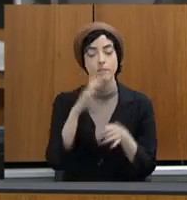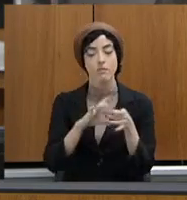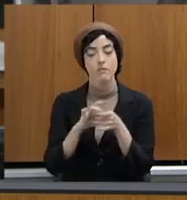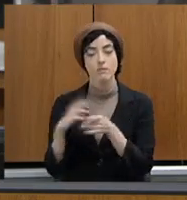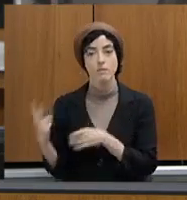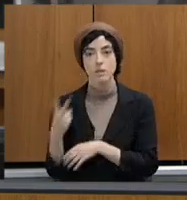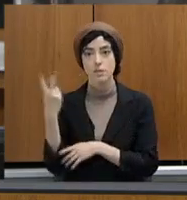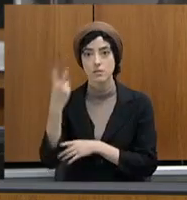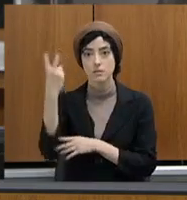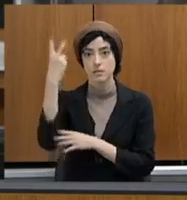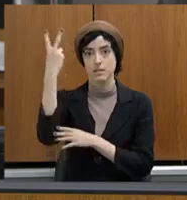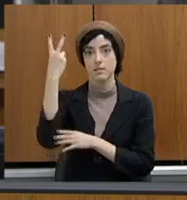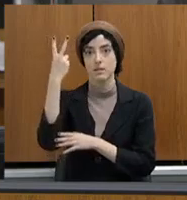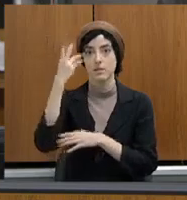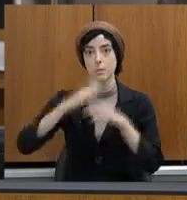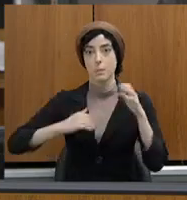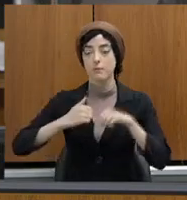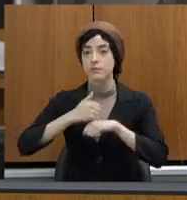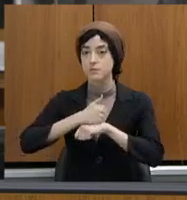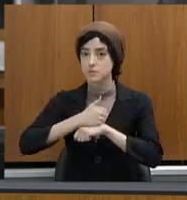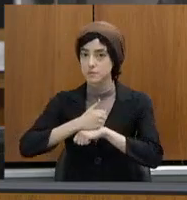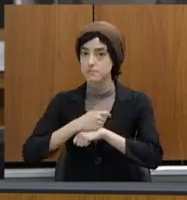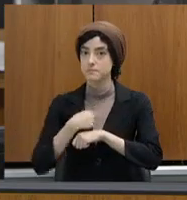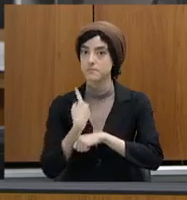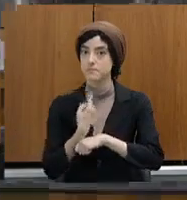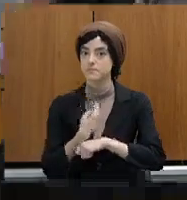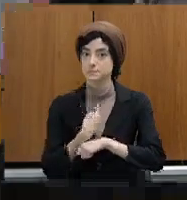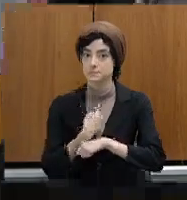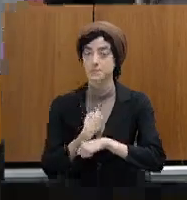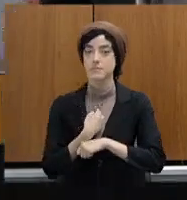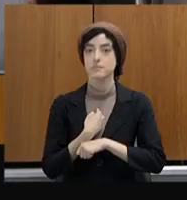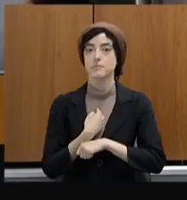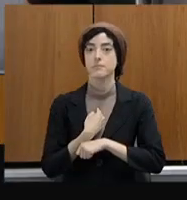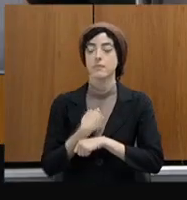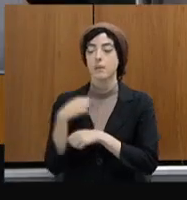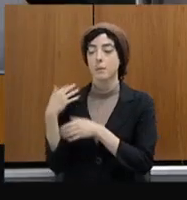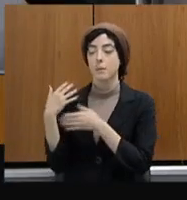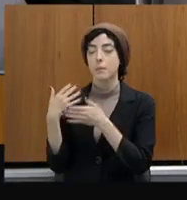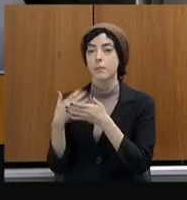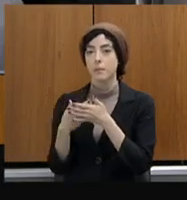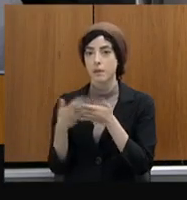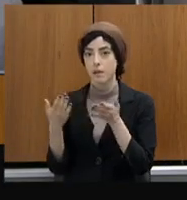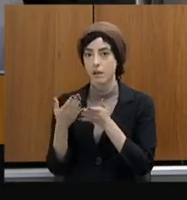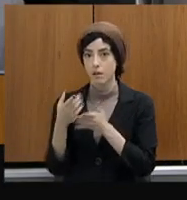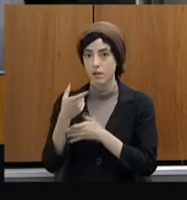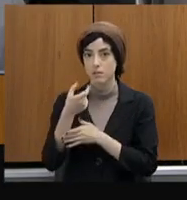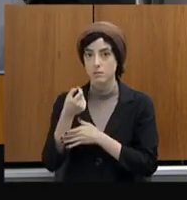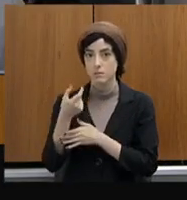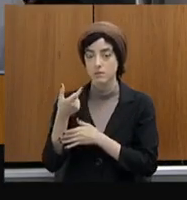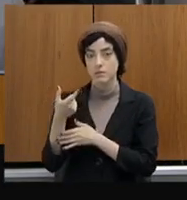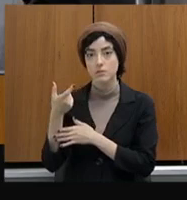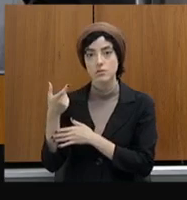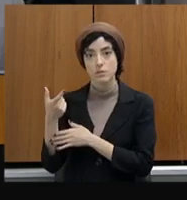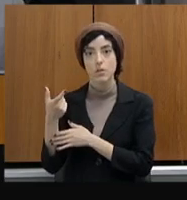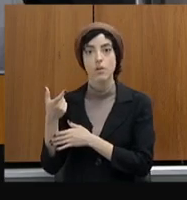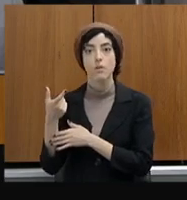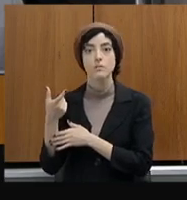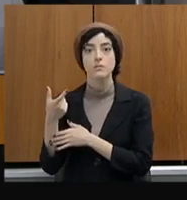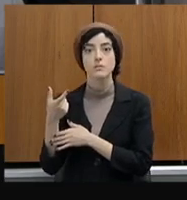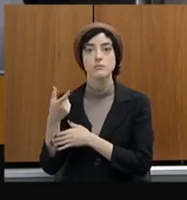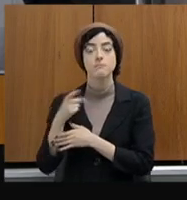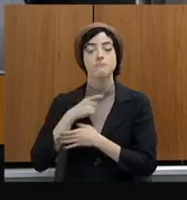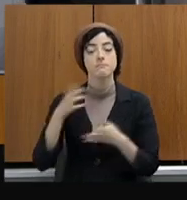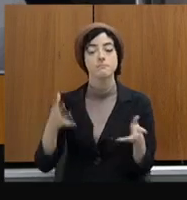tivemos aí, até 2022, a promoção de 1.172